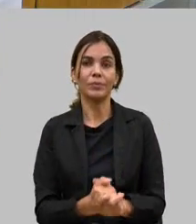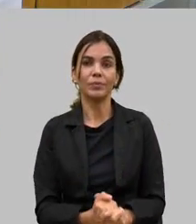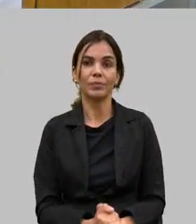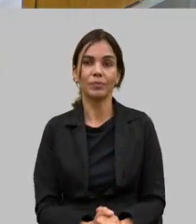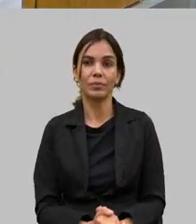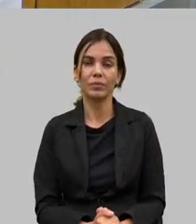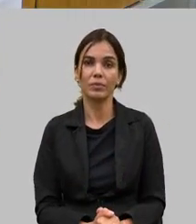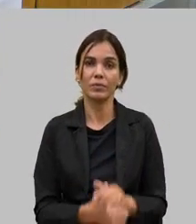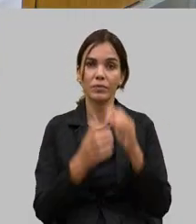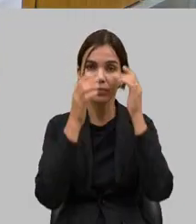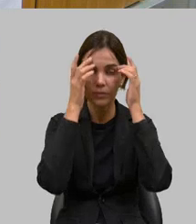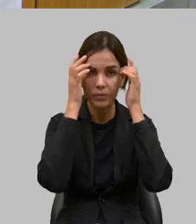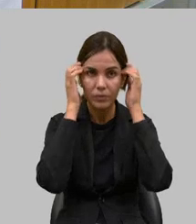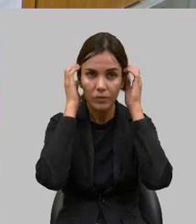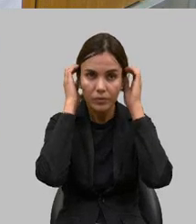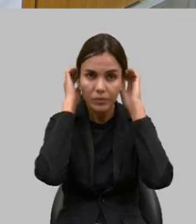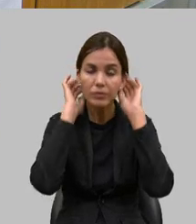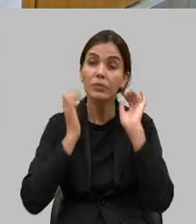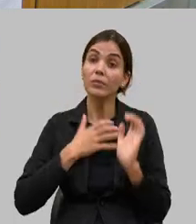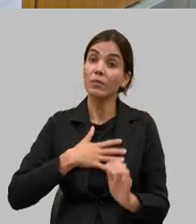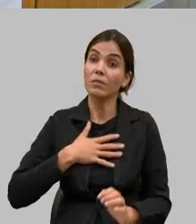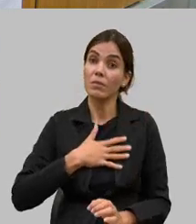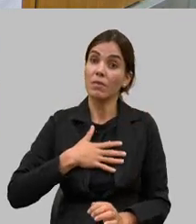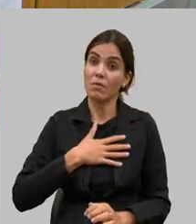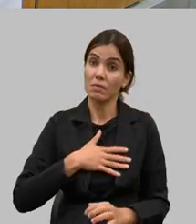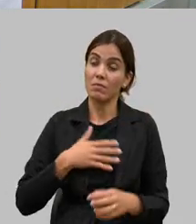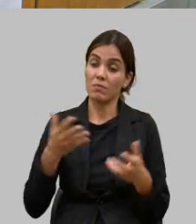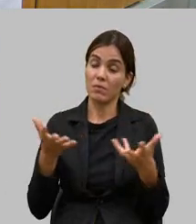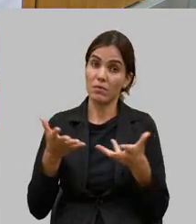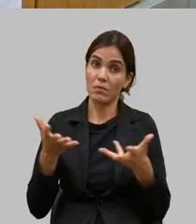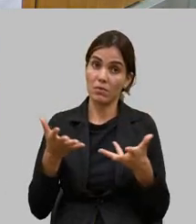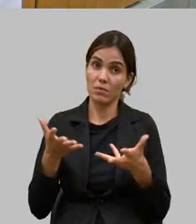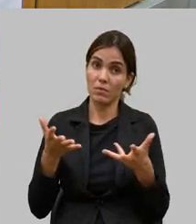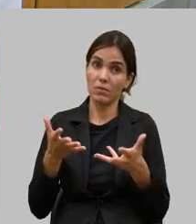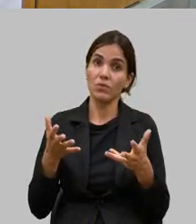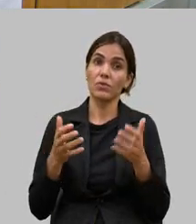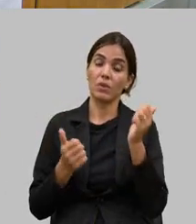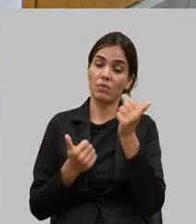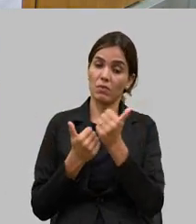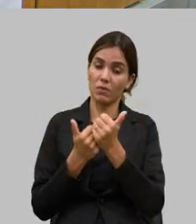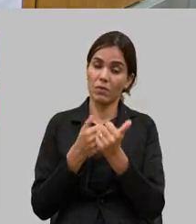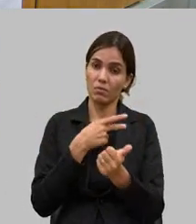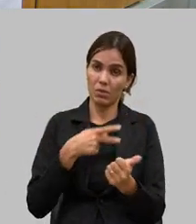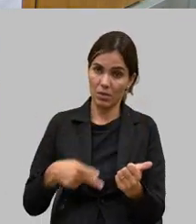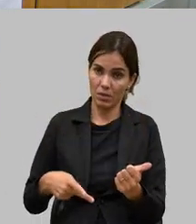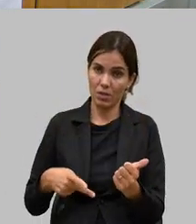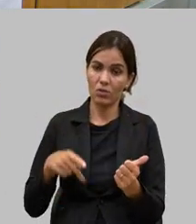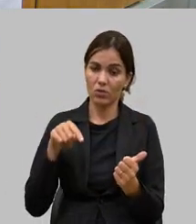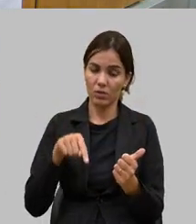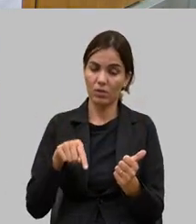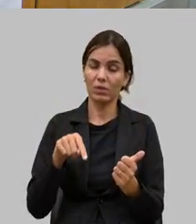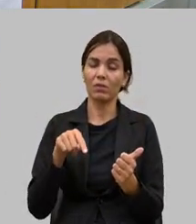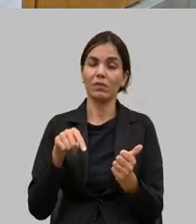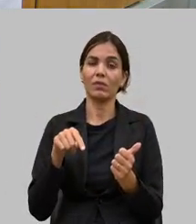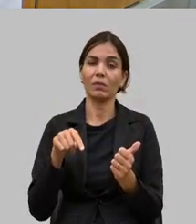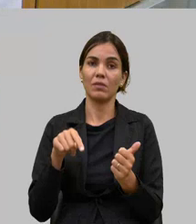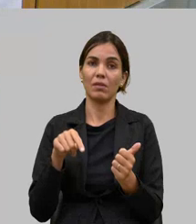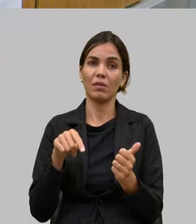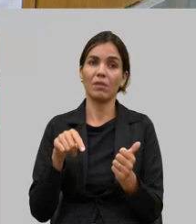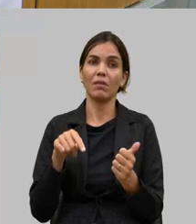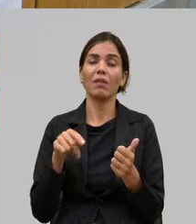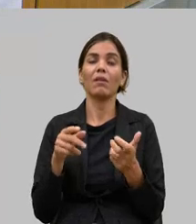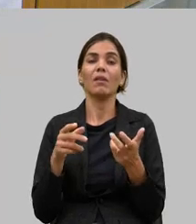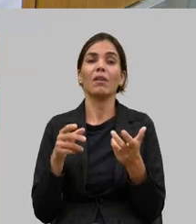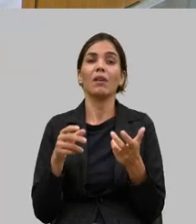coronel prazer estar aqui com o senhor nosso vice-presidente aqui da comissão de política agroindústria e agropecuária dizer que a questão do leite é